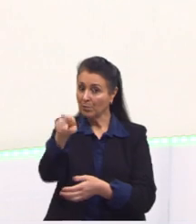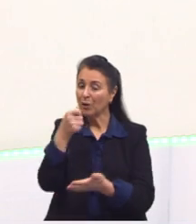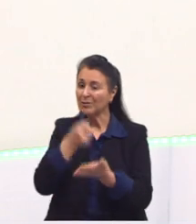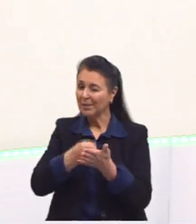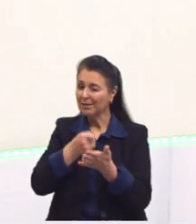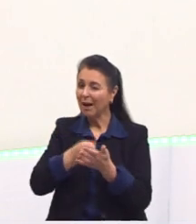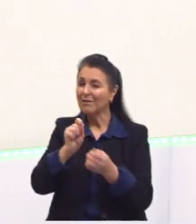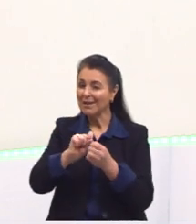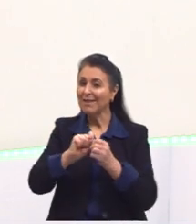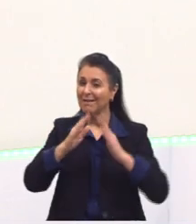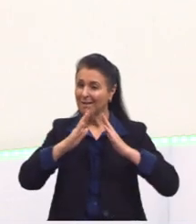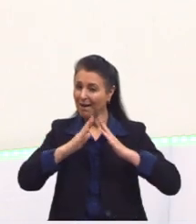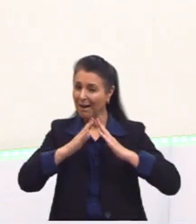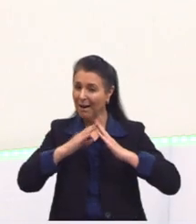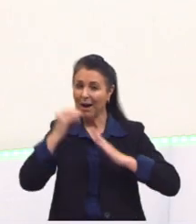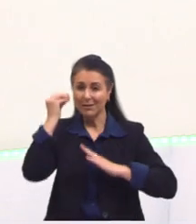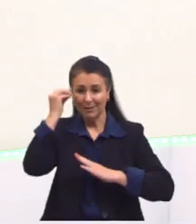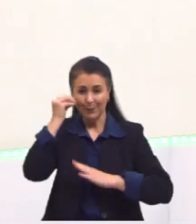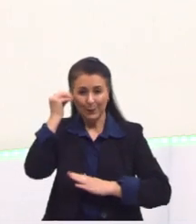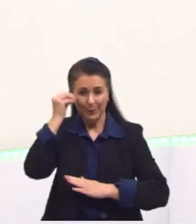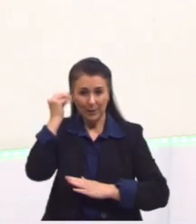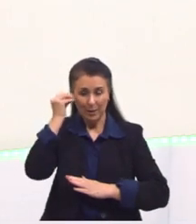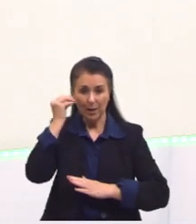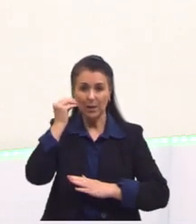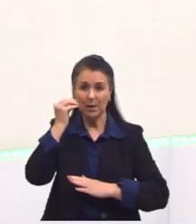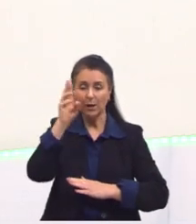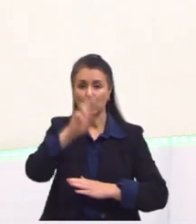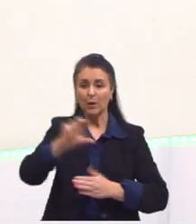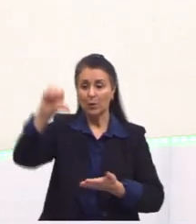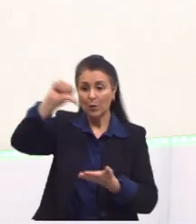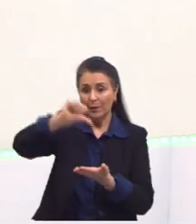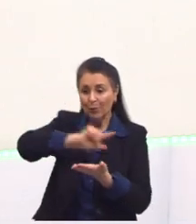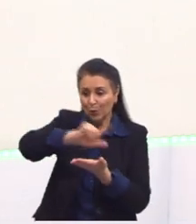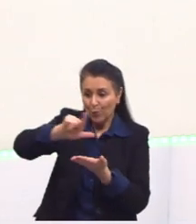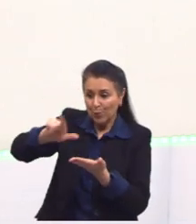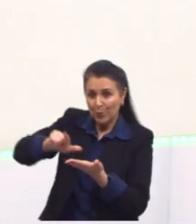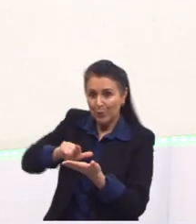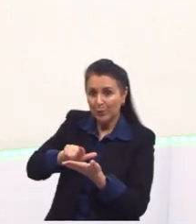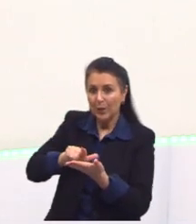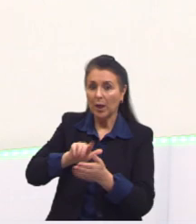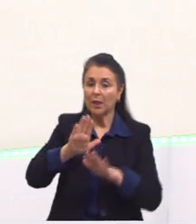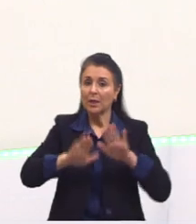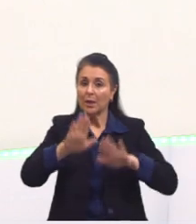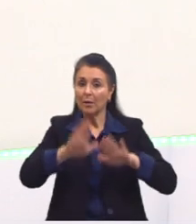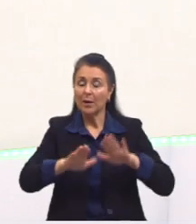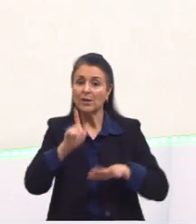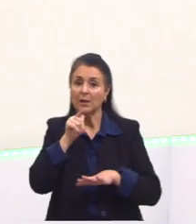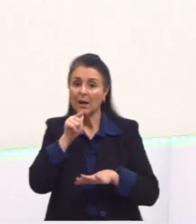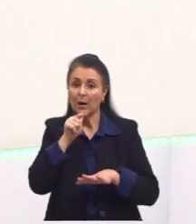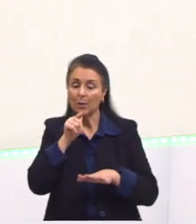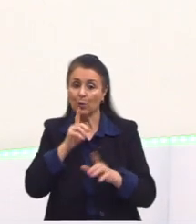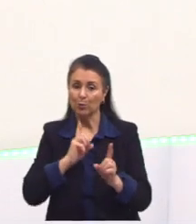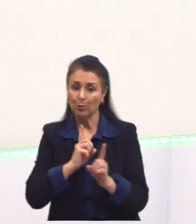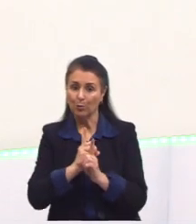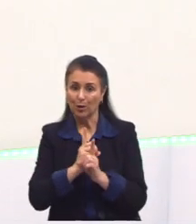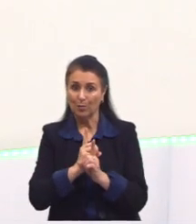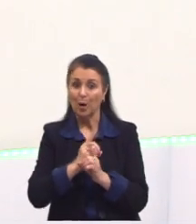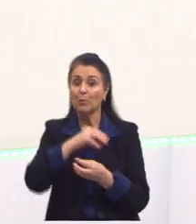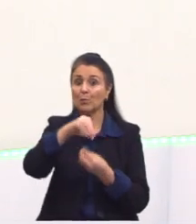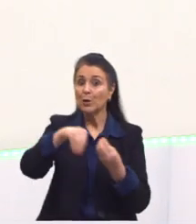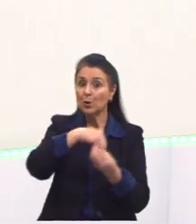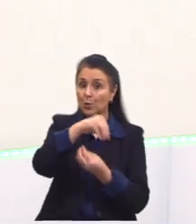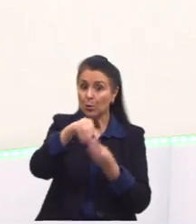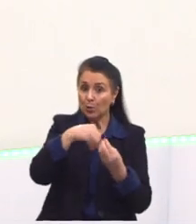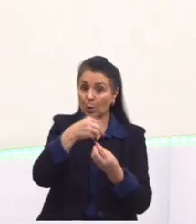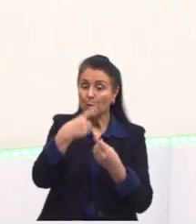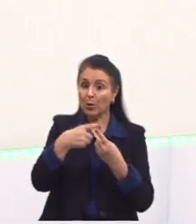na sua casa também com detergente ou dependendo da água. A densidade aqui ficou muito próxima e acabou misturando. Não era para acontecer